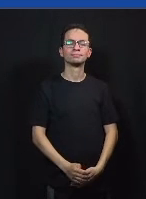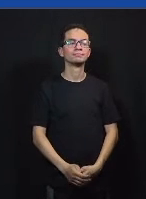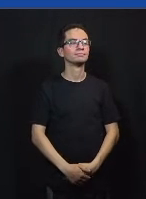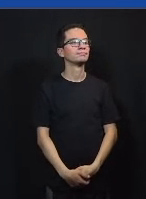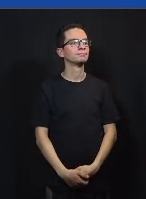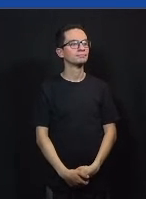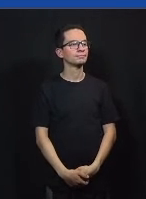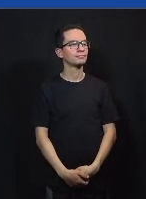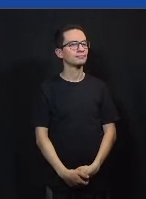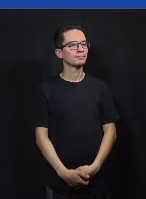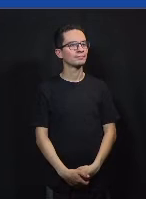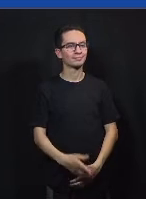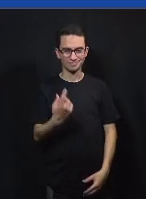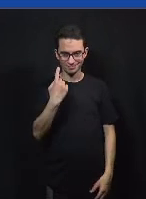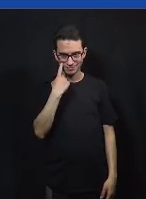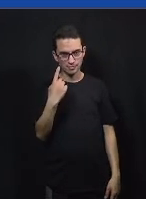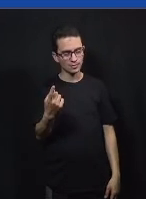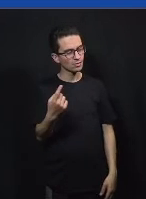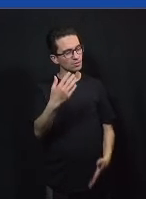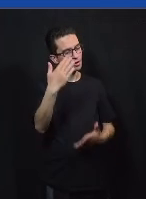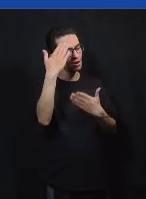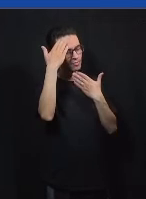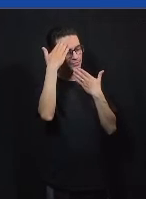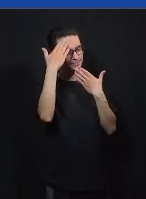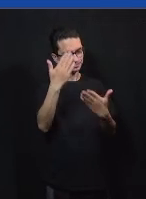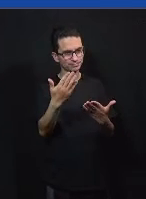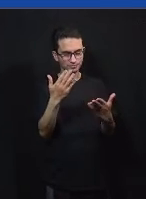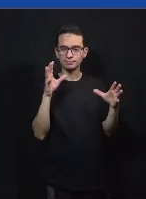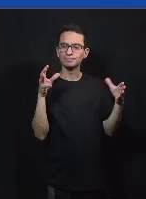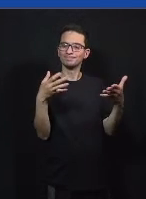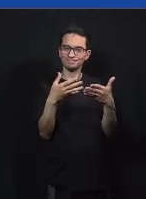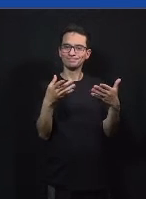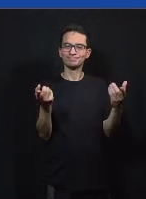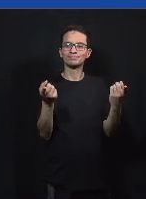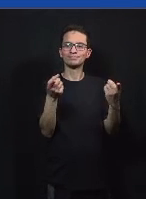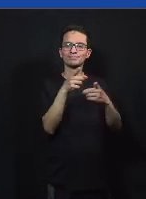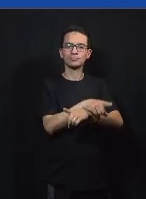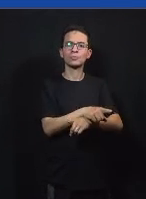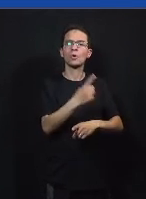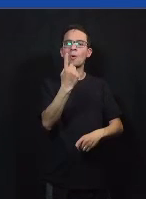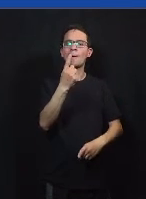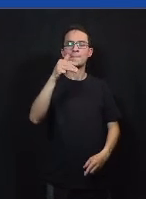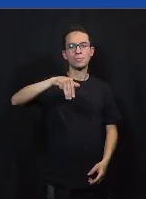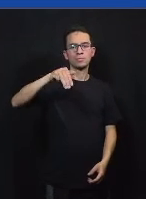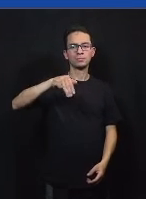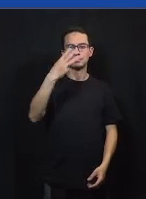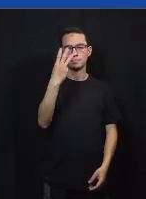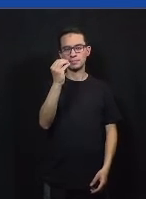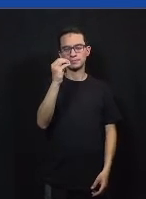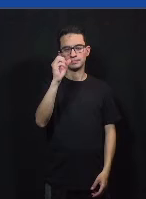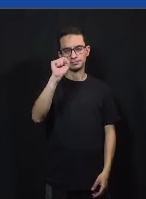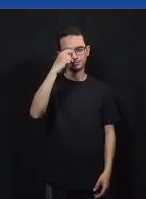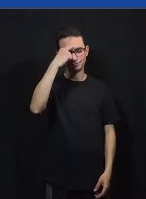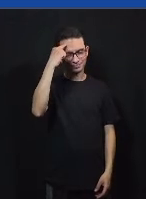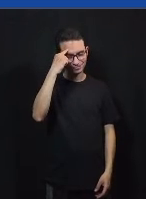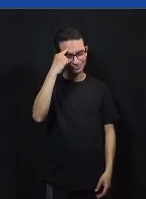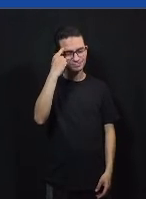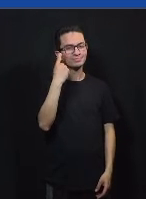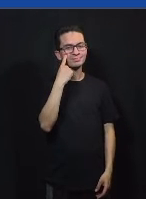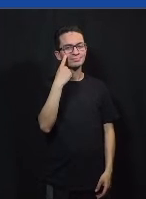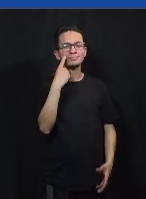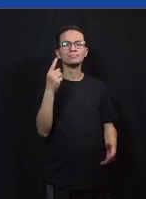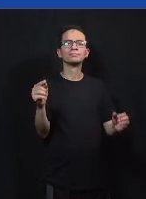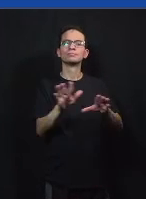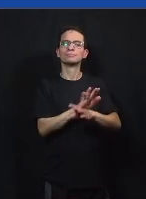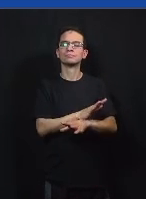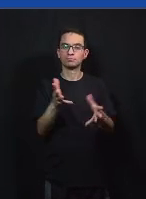obrigada Vitória agora a gente tem o time de oposição com um minuto e 30 segundos também para fazer o fechamento do seu argumento a partir de